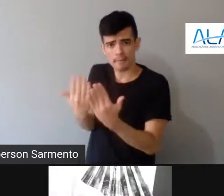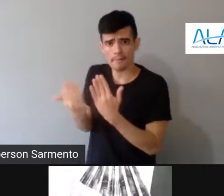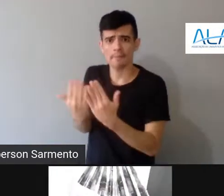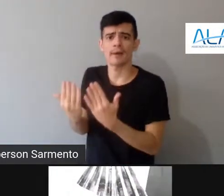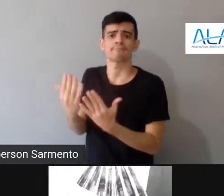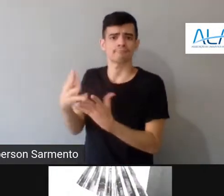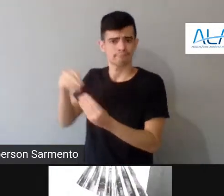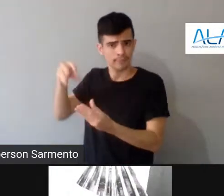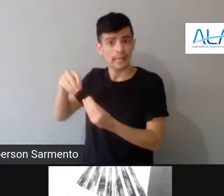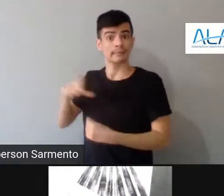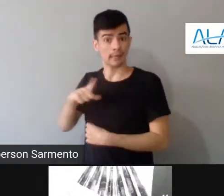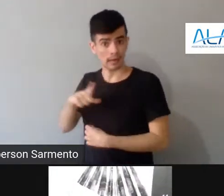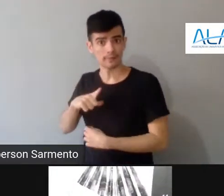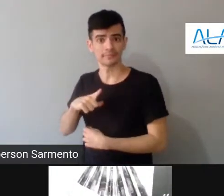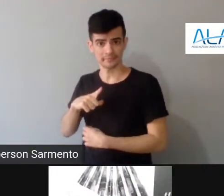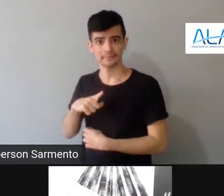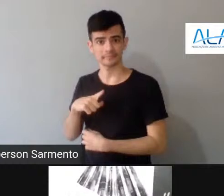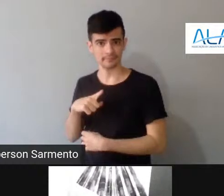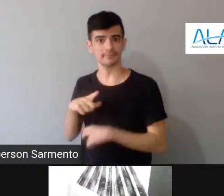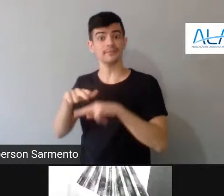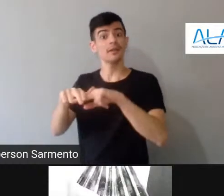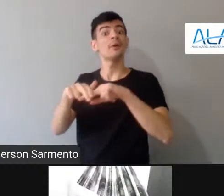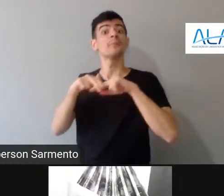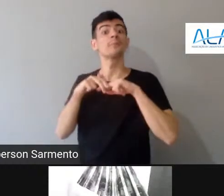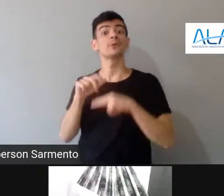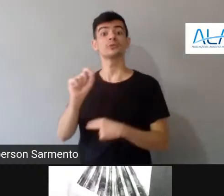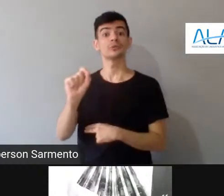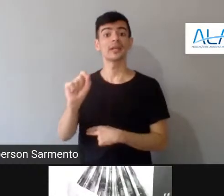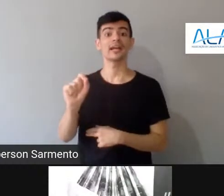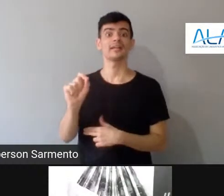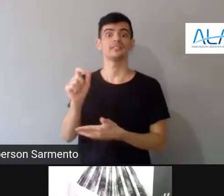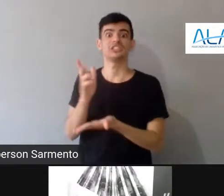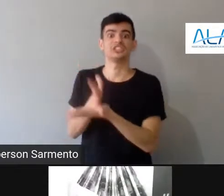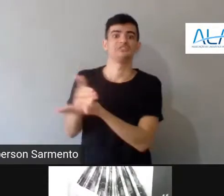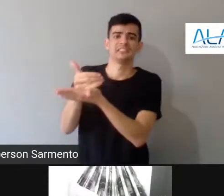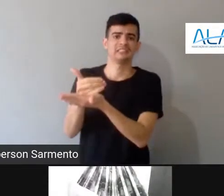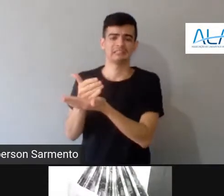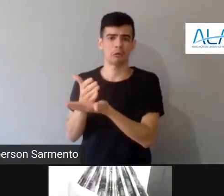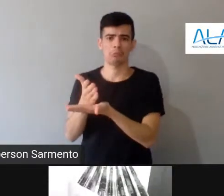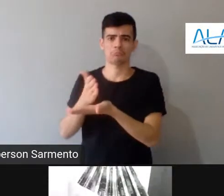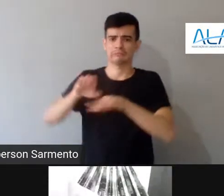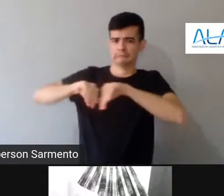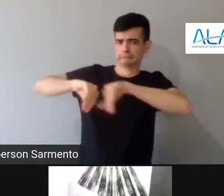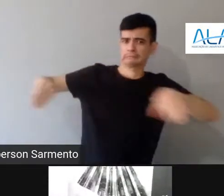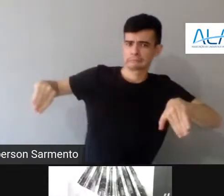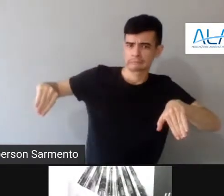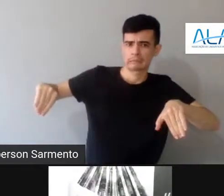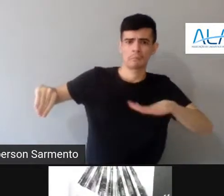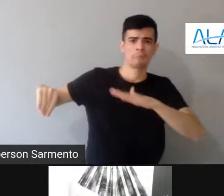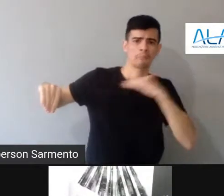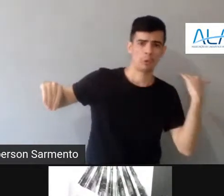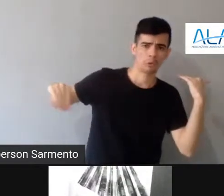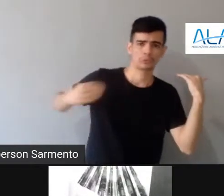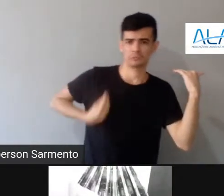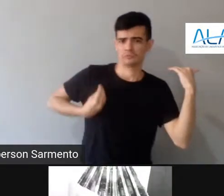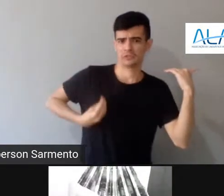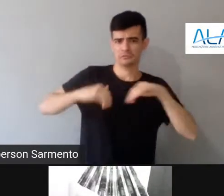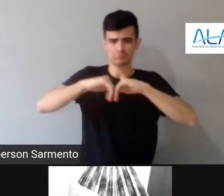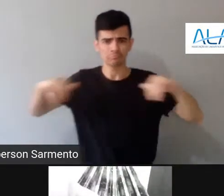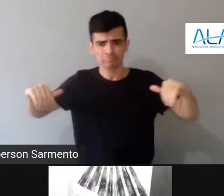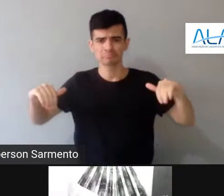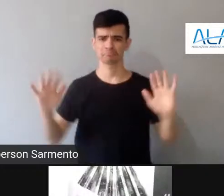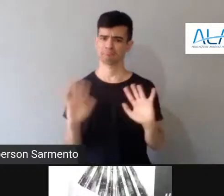essa divisão, né? E não é só uma questão de